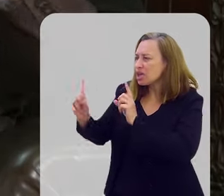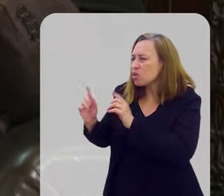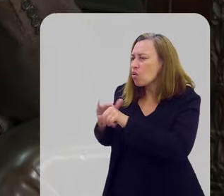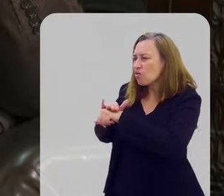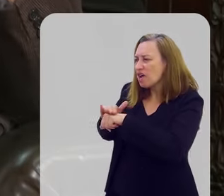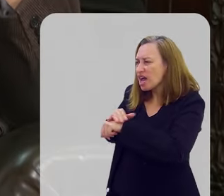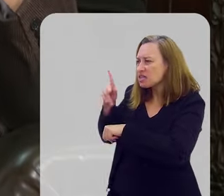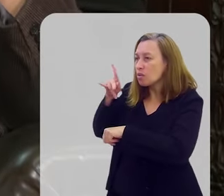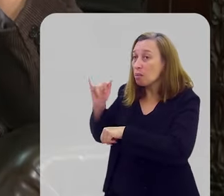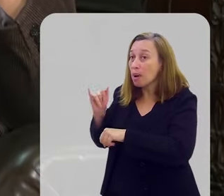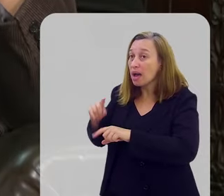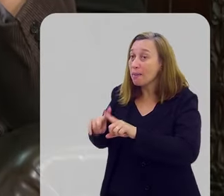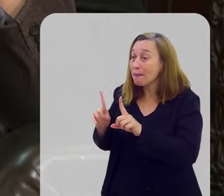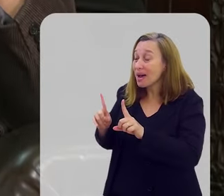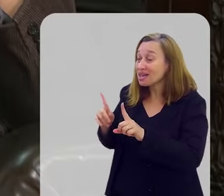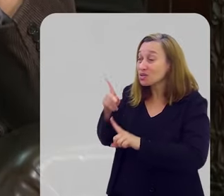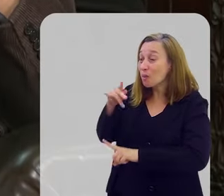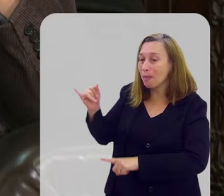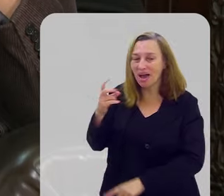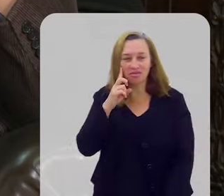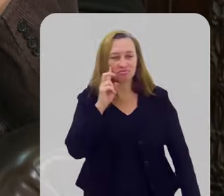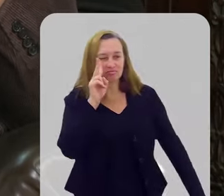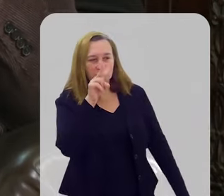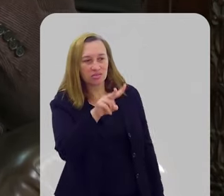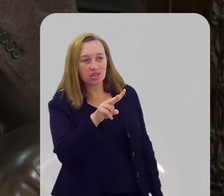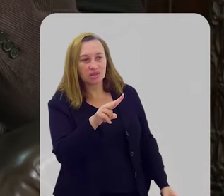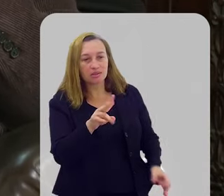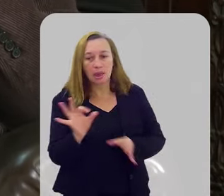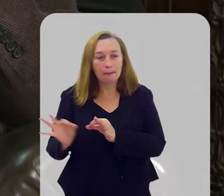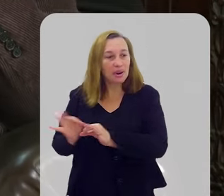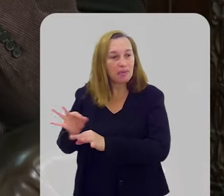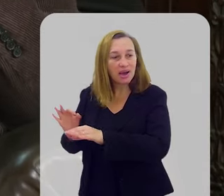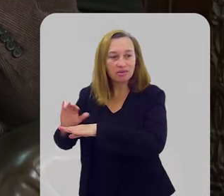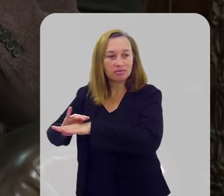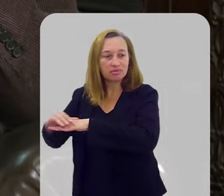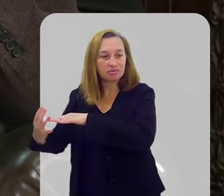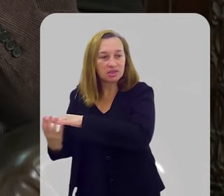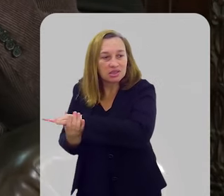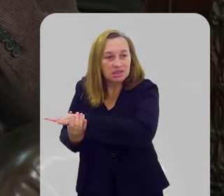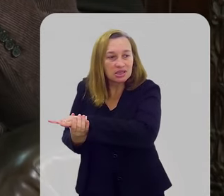quando ele chega. O pai, já vendo de longe, diz o seguinte, prepara uma sandália,